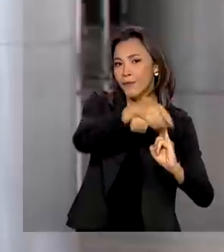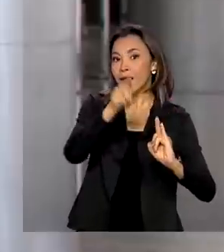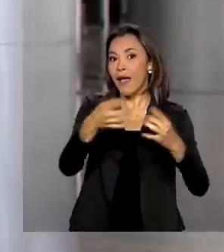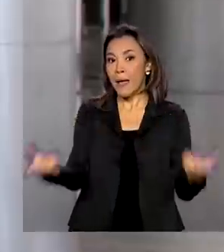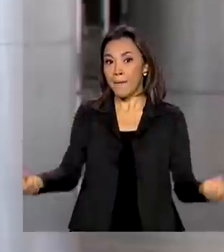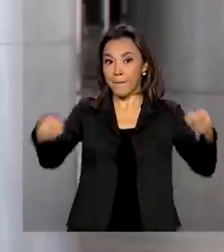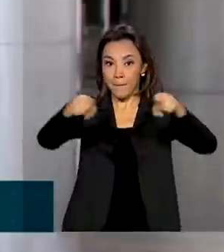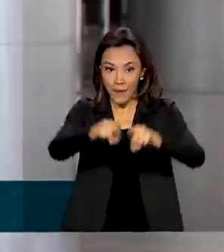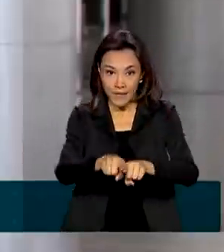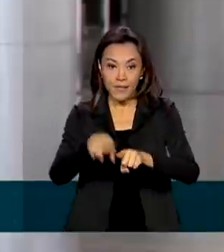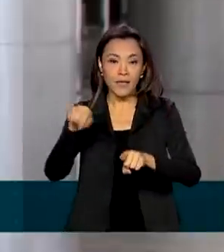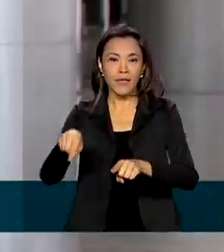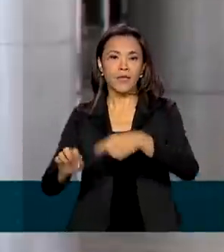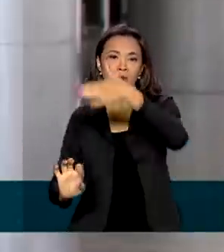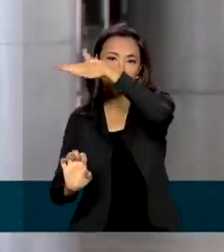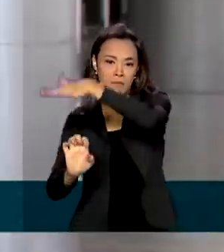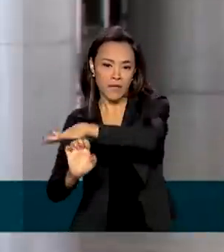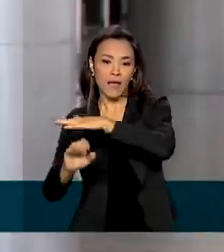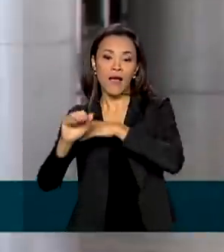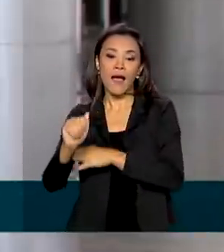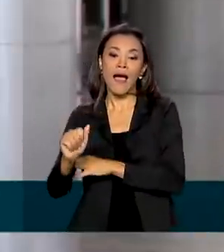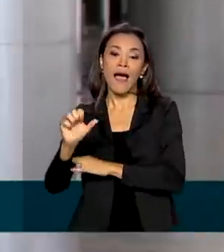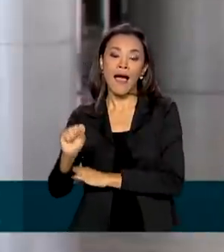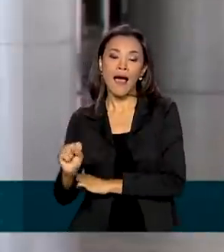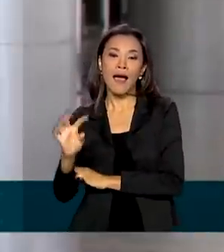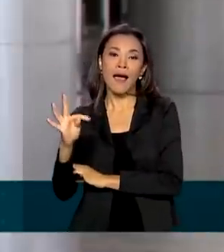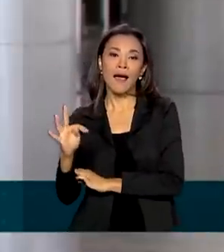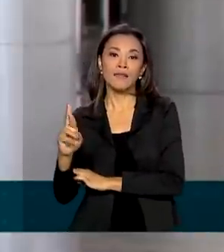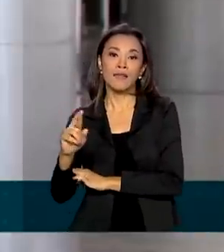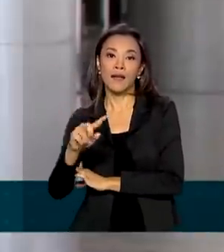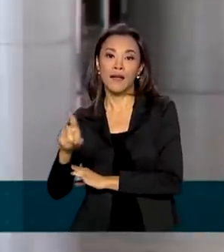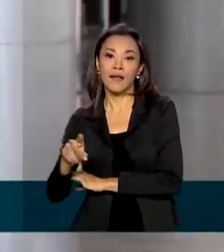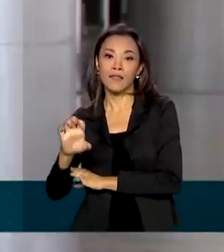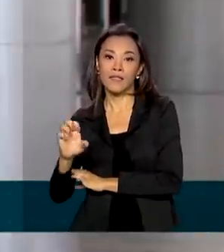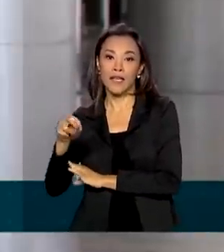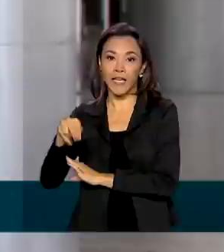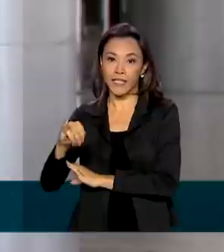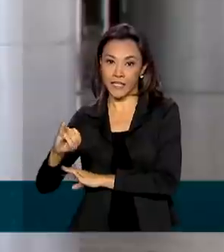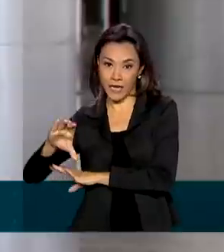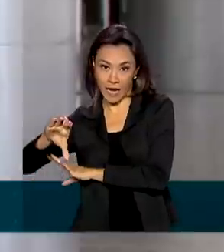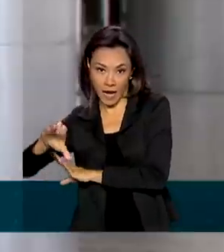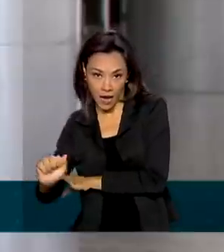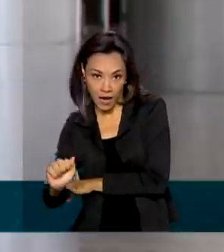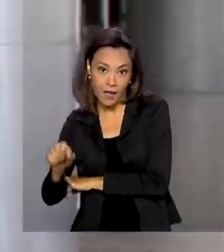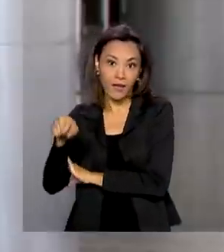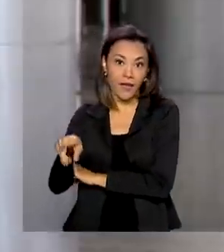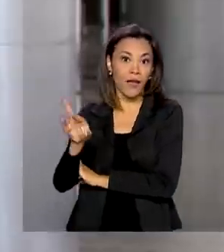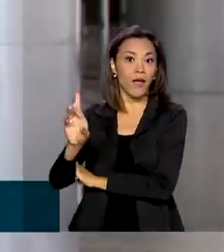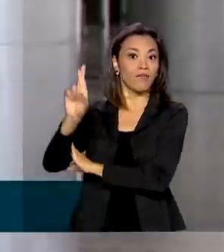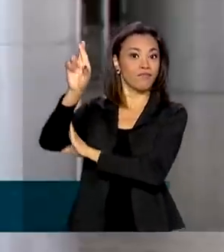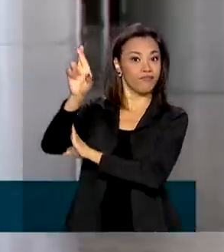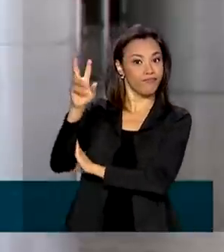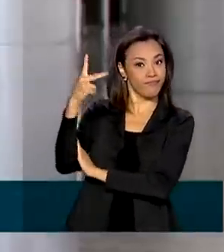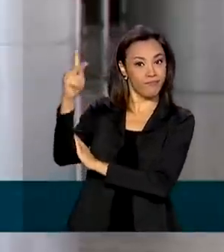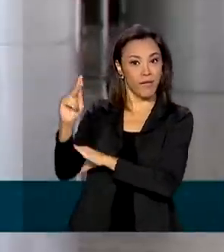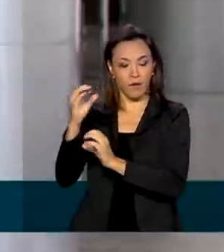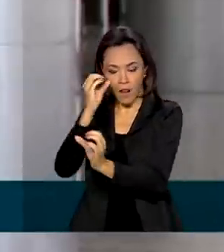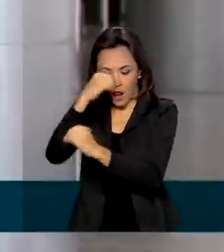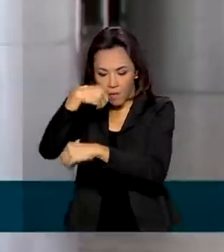laboratório AstraZeneca que desenvolve uma vacina desenvolvida, perdão, pelo laboratório de Oxford.